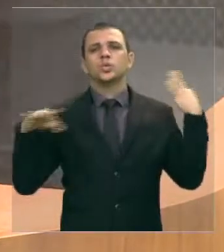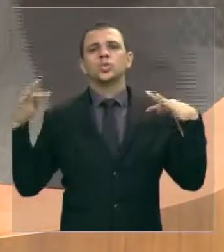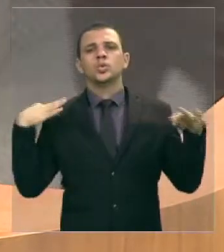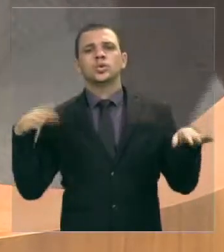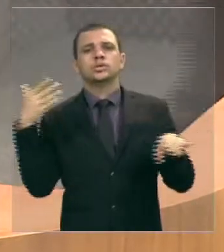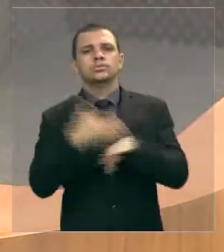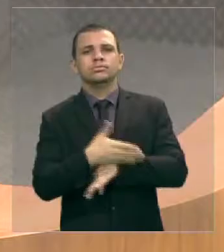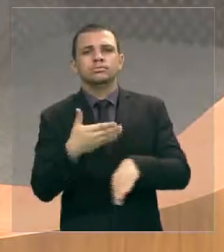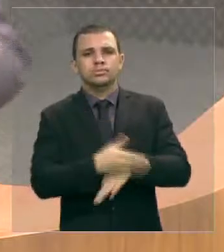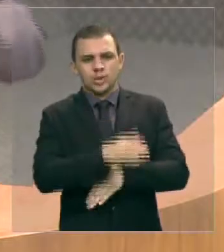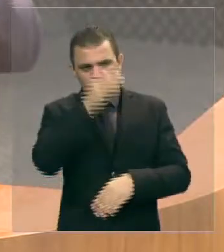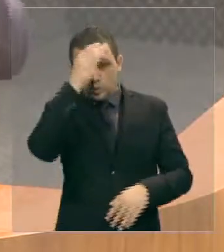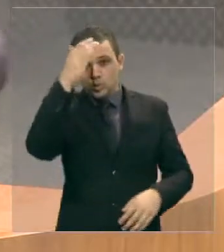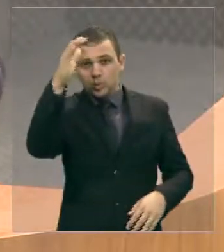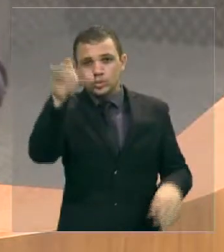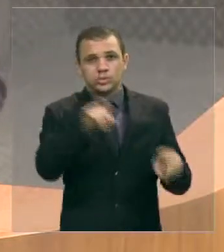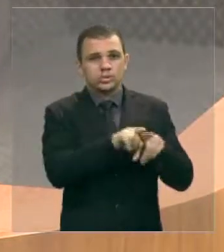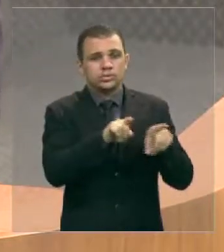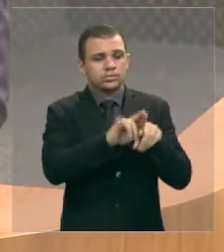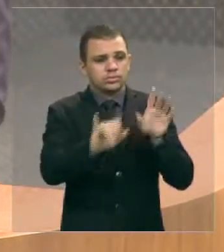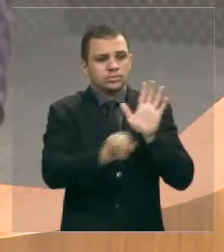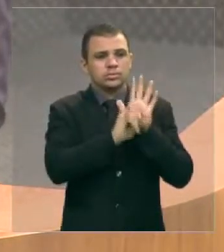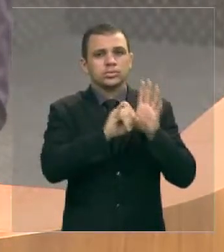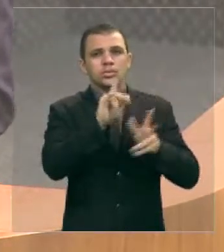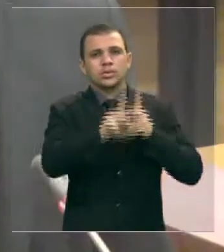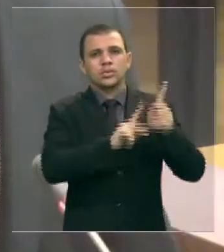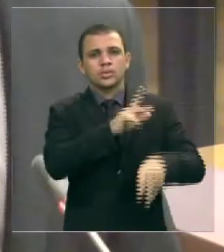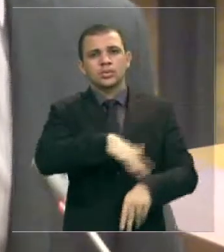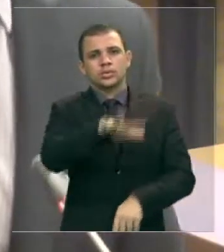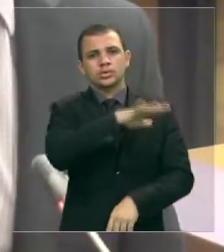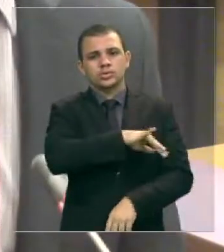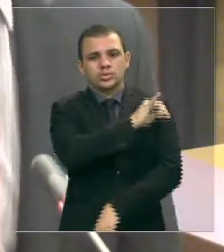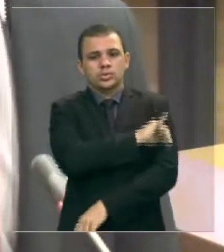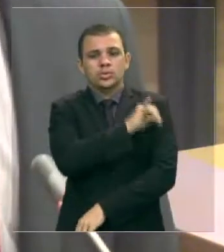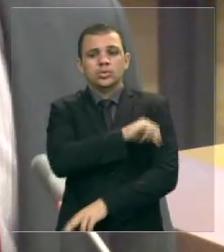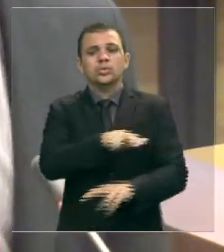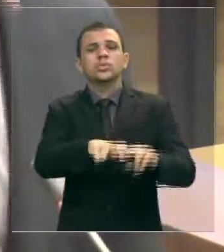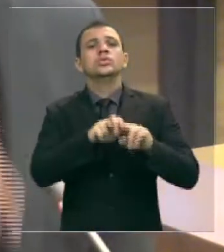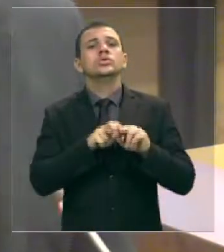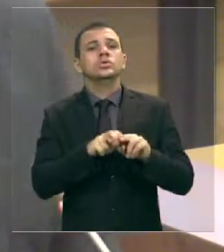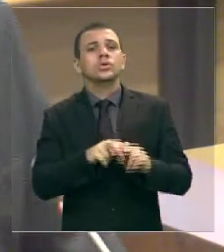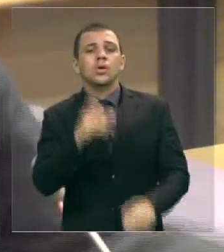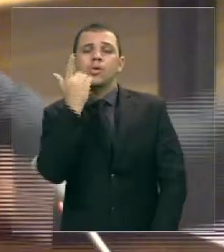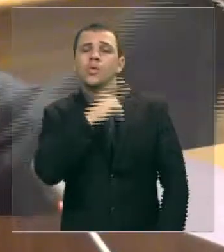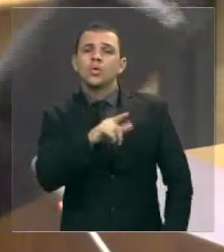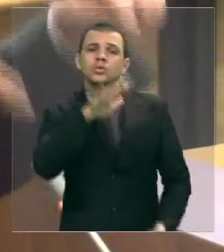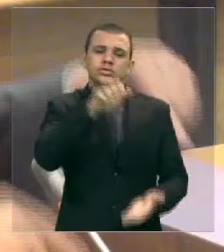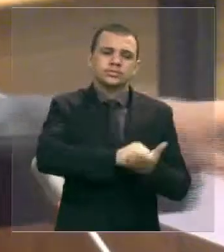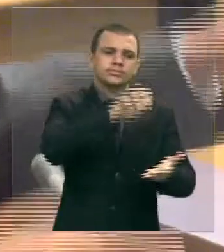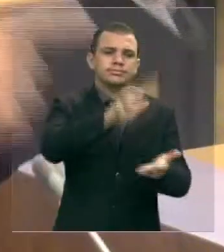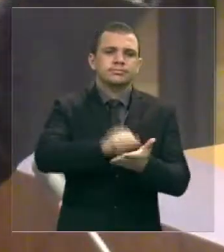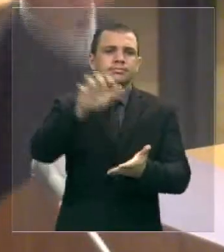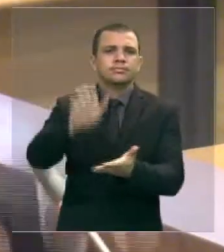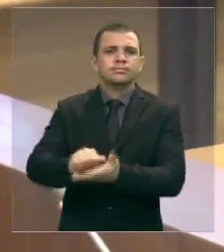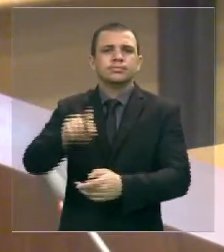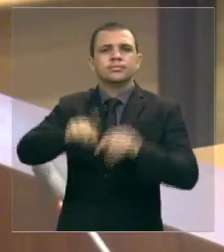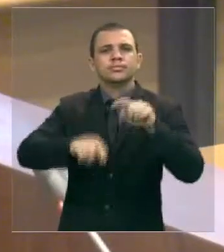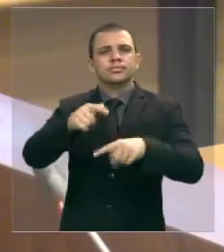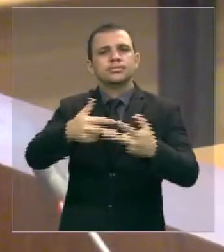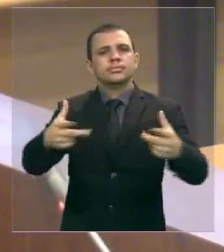cultura do Rio de Janeiro a identidade do povo do Rio de Janeiro porque conseguiram catalogar os seus bens